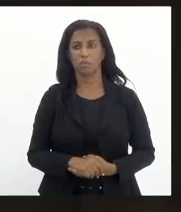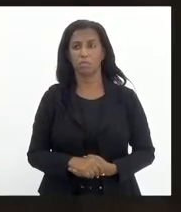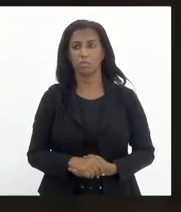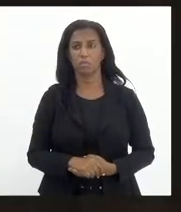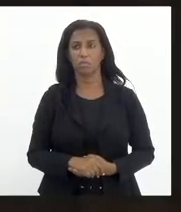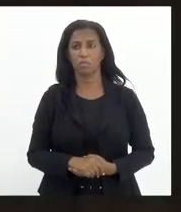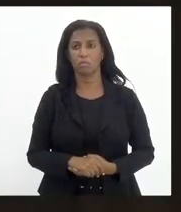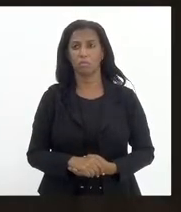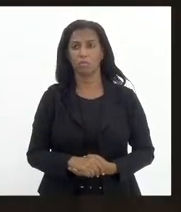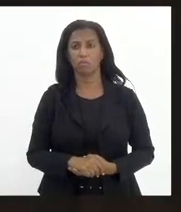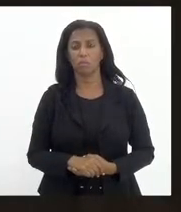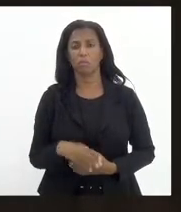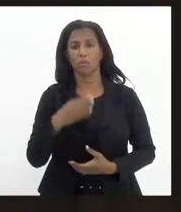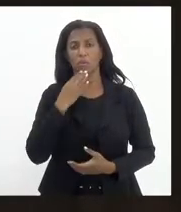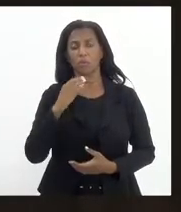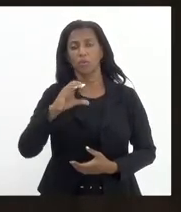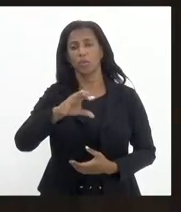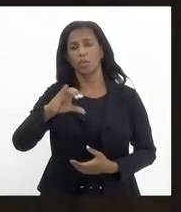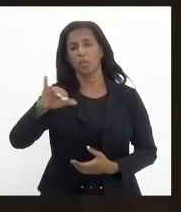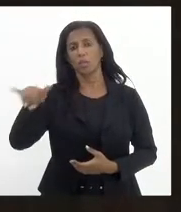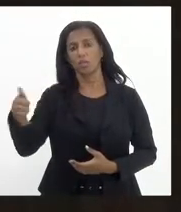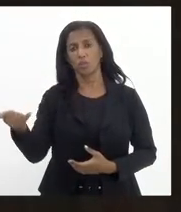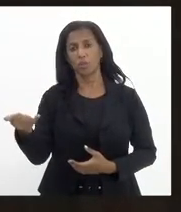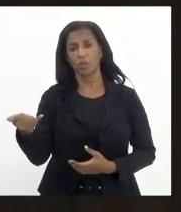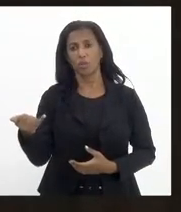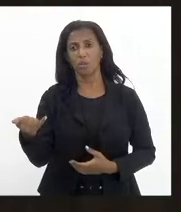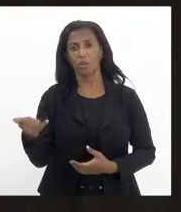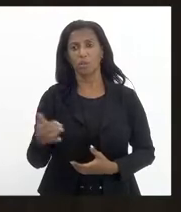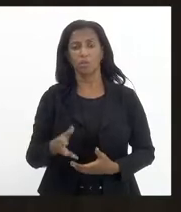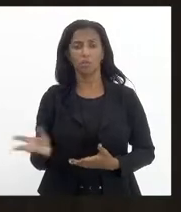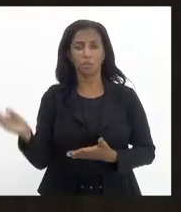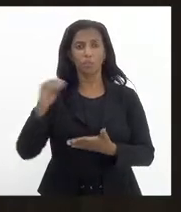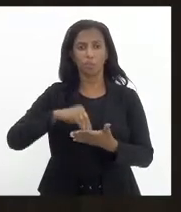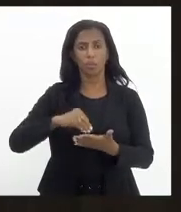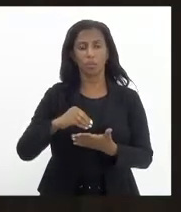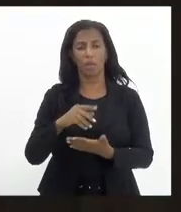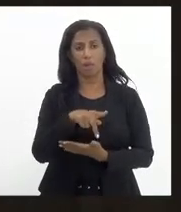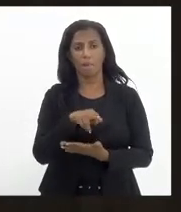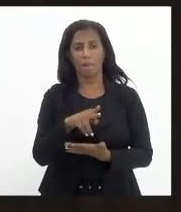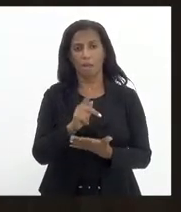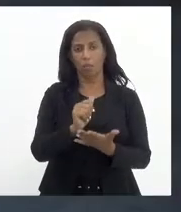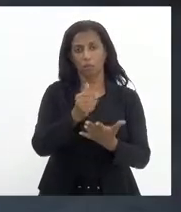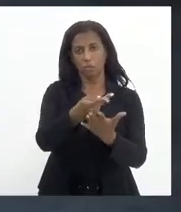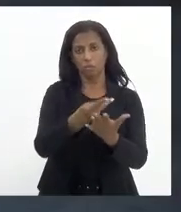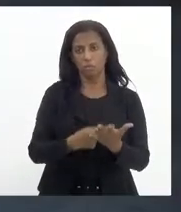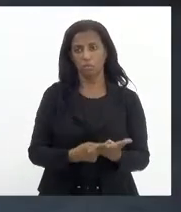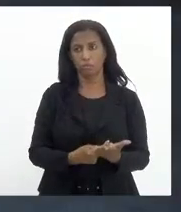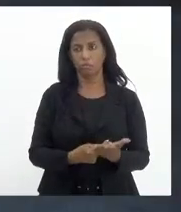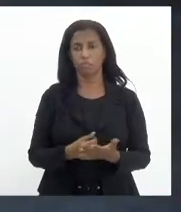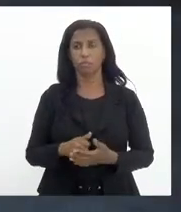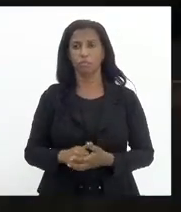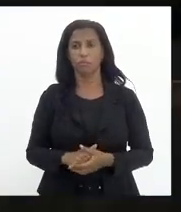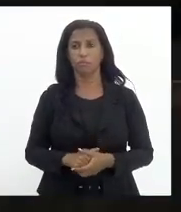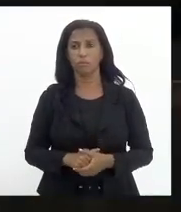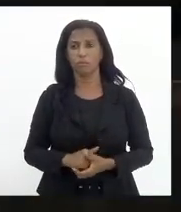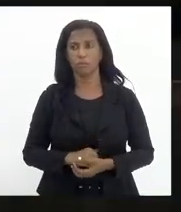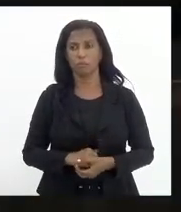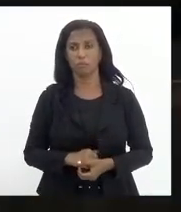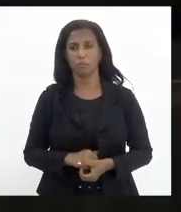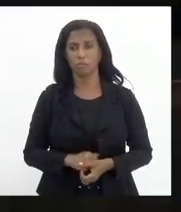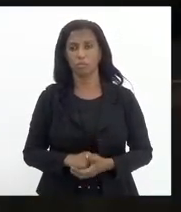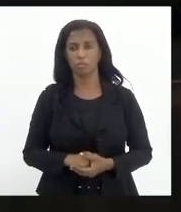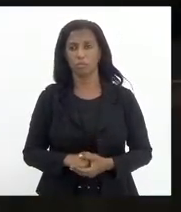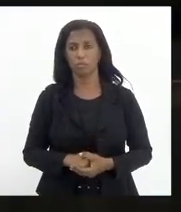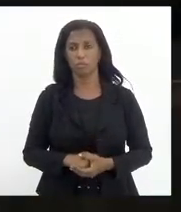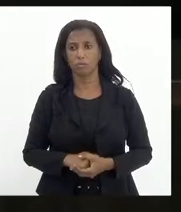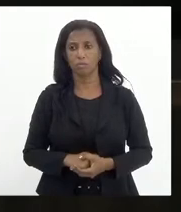Fazer o apelo aqui à CCJ, então, e à V. Exª, de reincluir logo na pauta, e a gente, em consenso aqui, a definição... sai de pauta agora e a